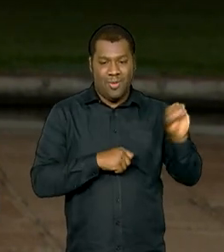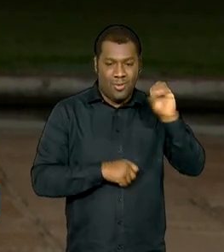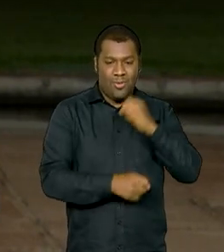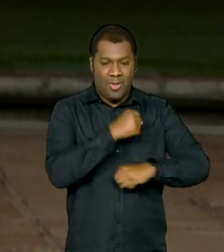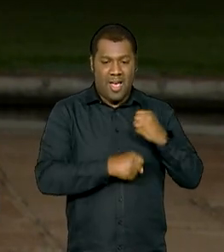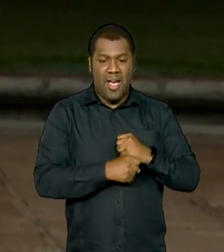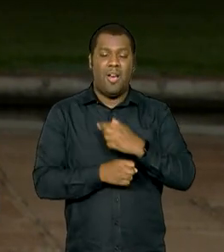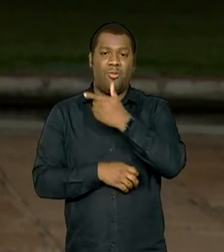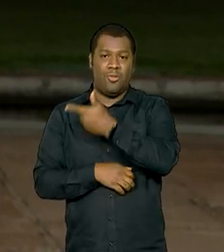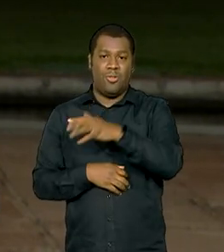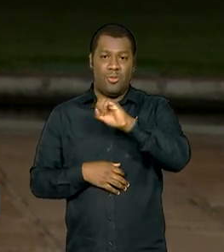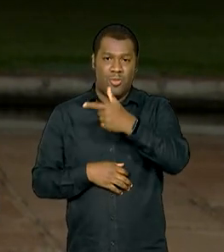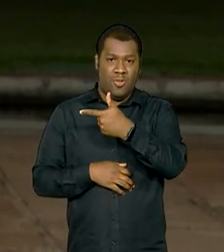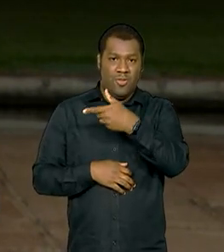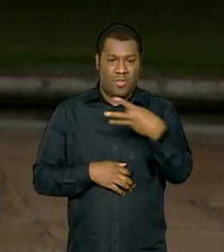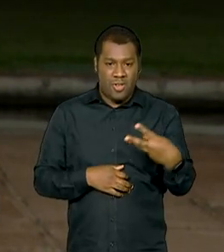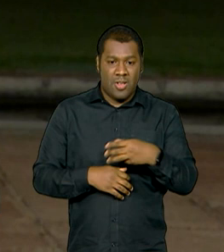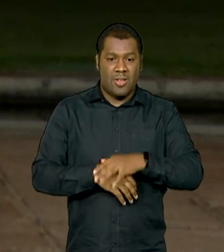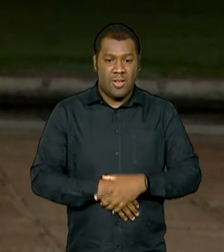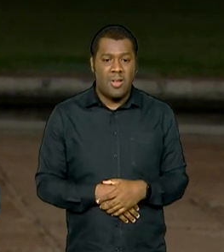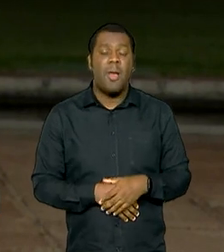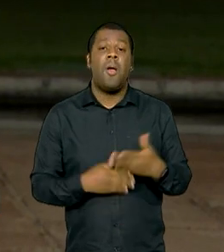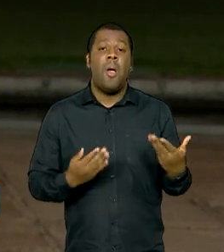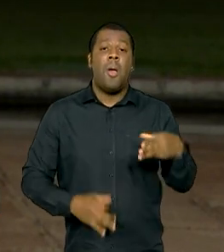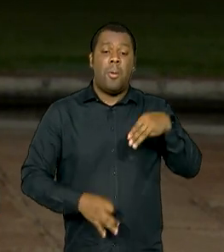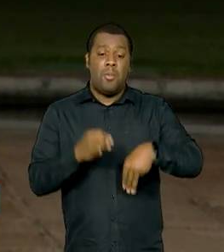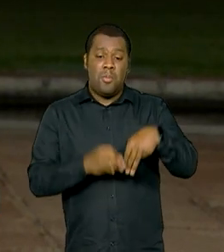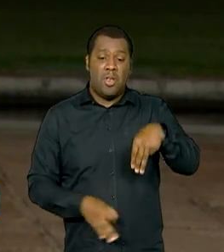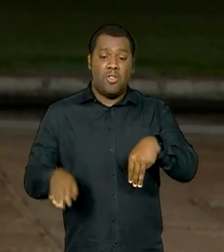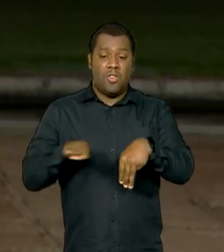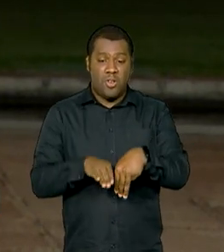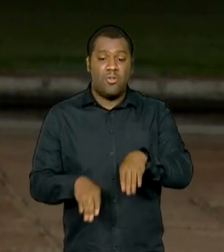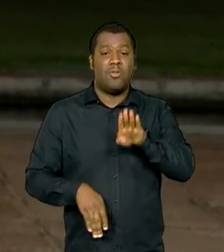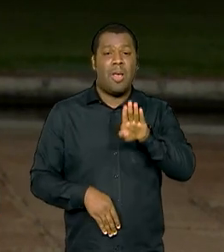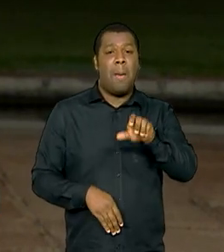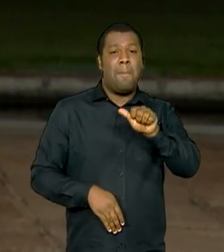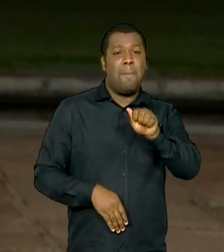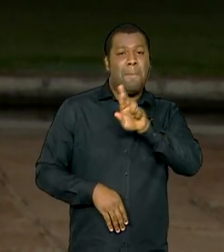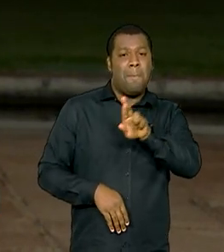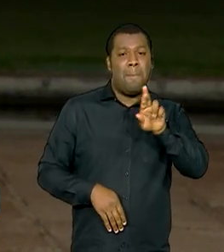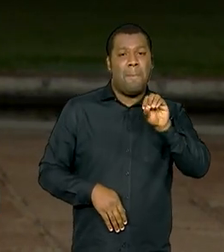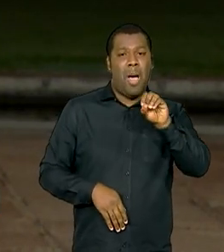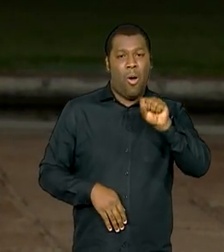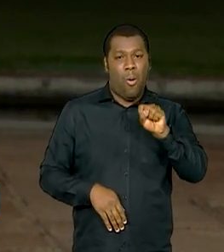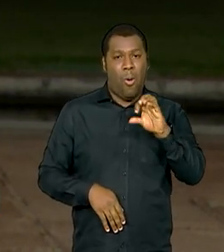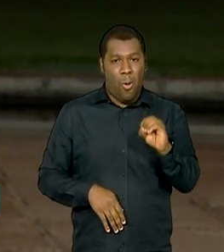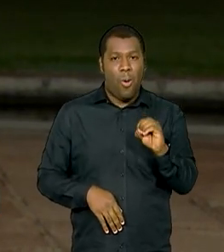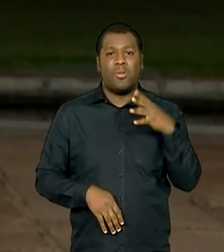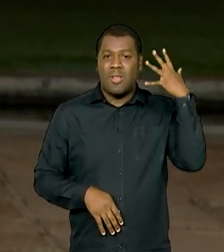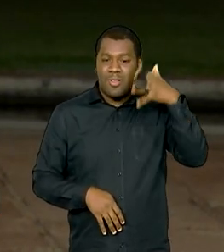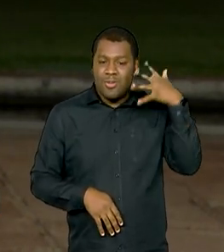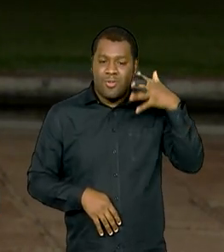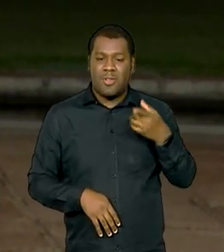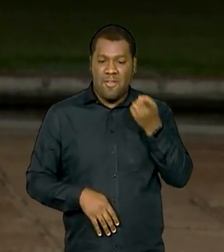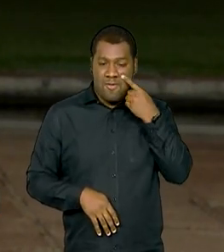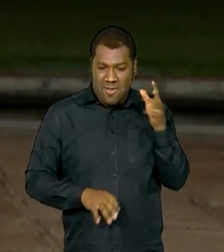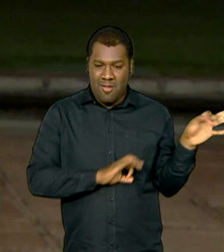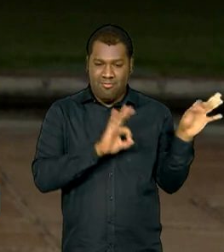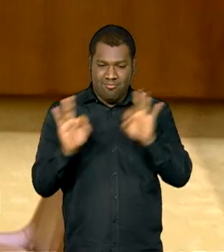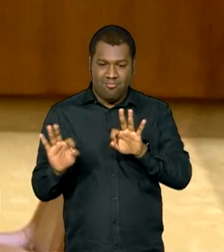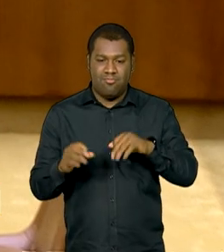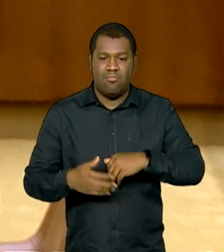presidida pelo ministro Luiz Roberto Barroso, que foi o único a discursar. Vamos conferir a fala de boas-vindas.